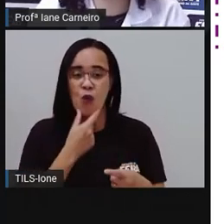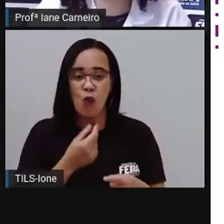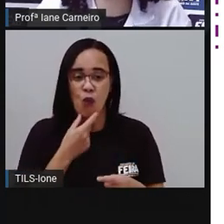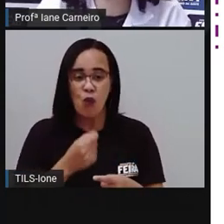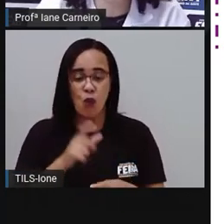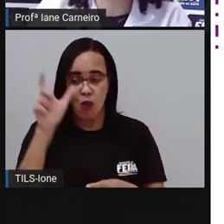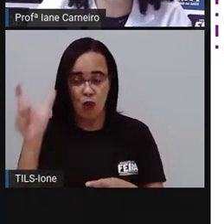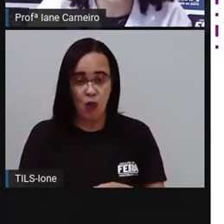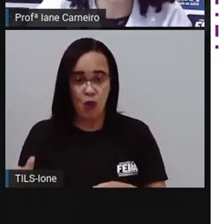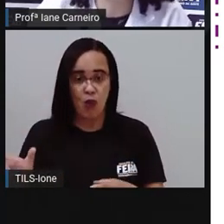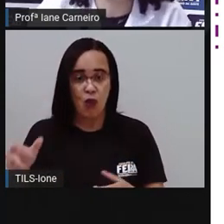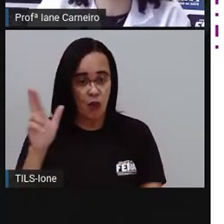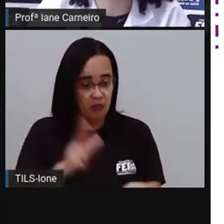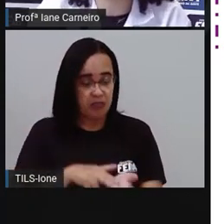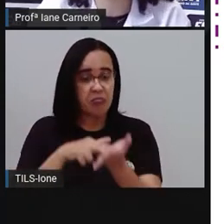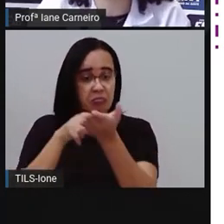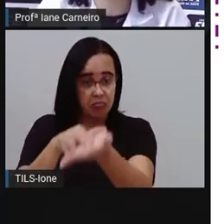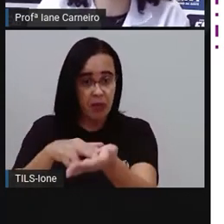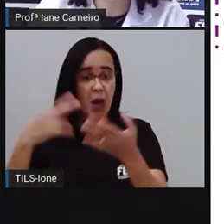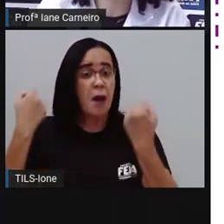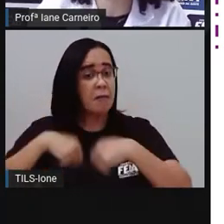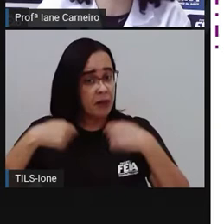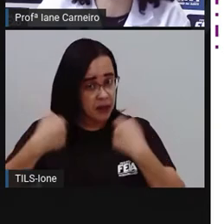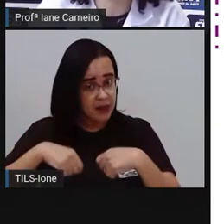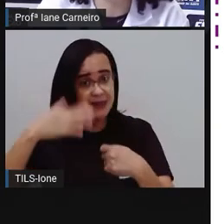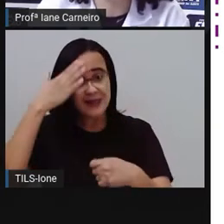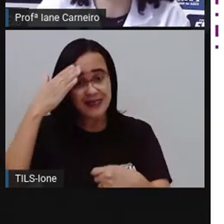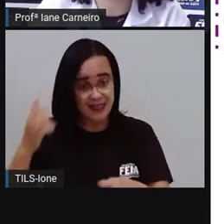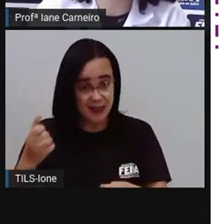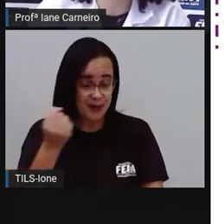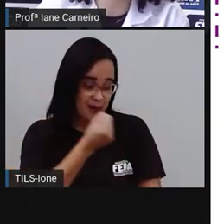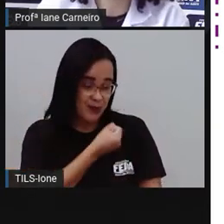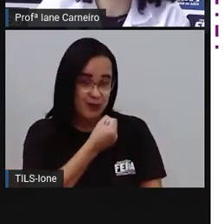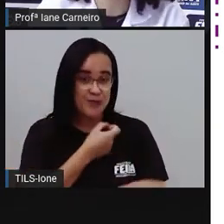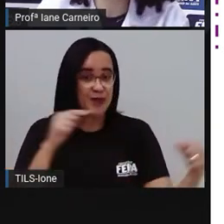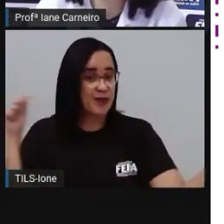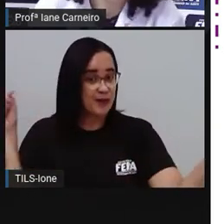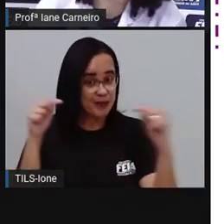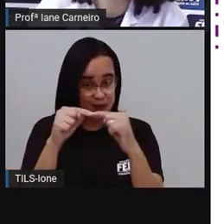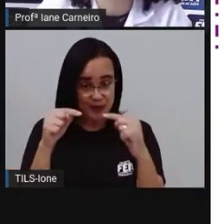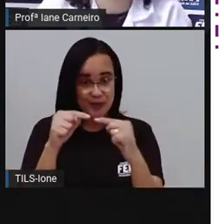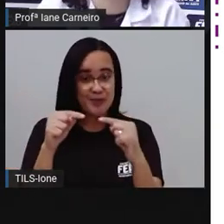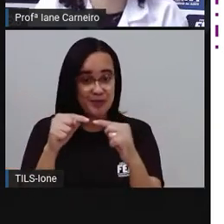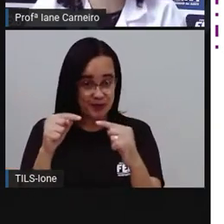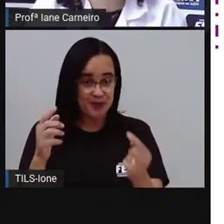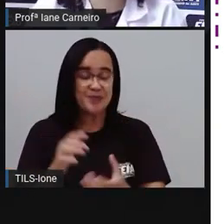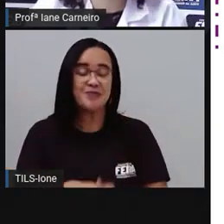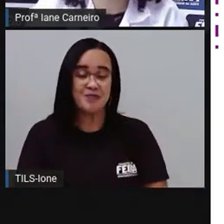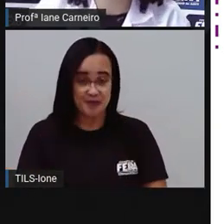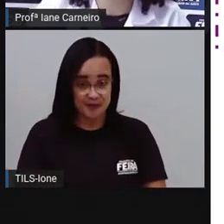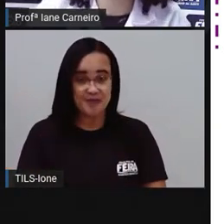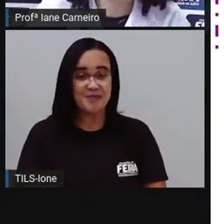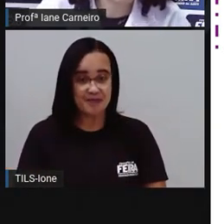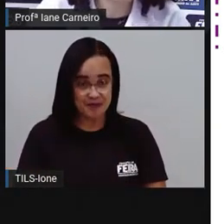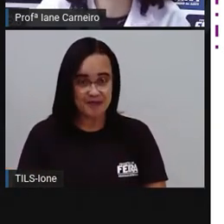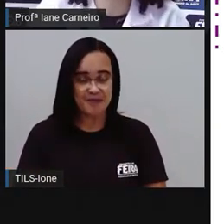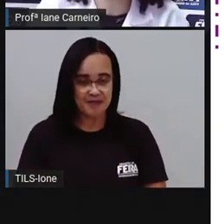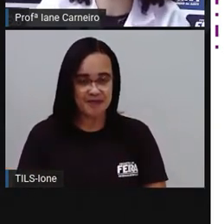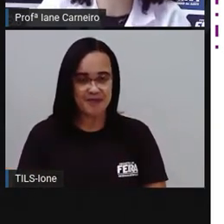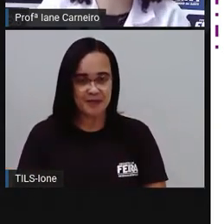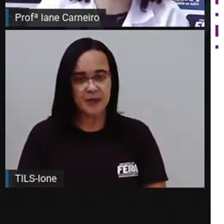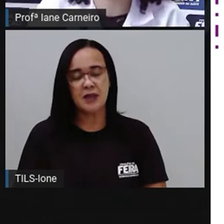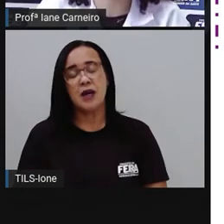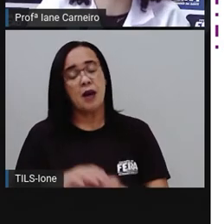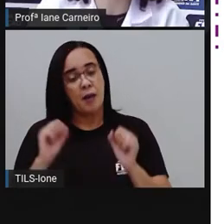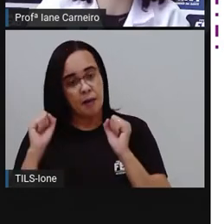correto, ele não consegue achar a casa, né? Porque o carteiro não sabe o nosso nome, né? Ele não é nosso amigo, né? A gente pode até ser gentil com ele,